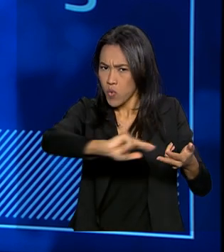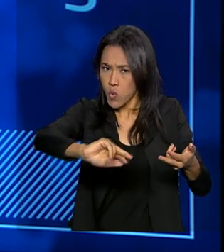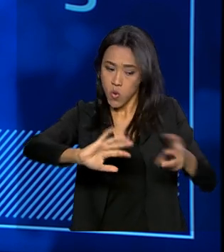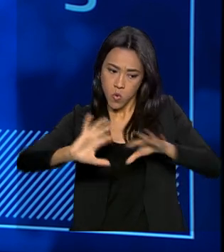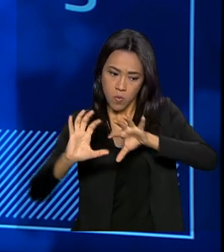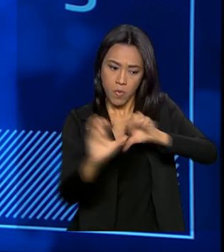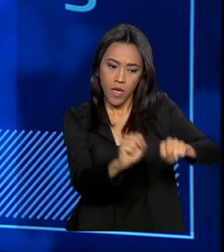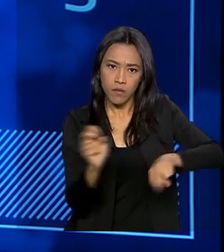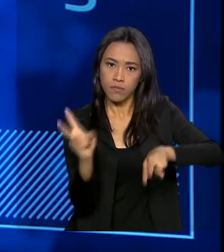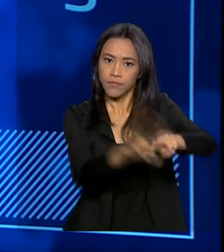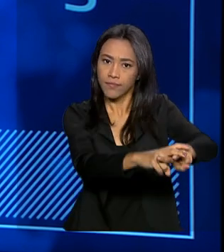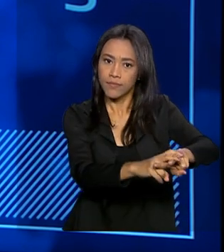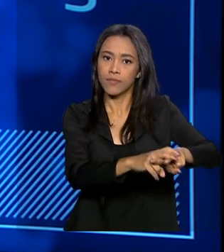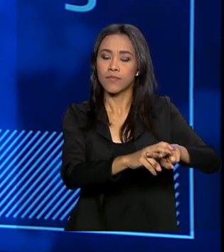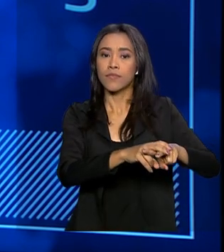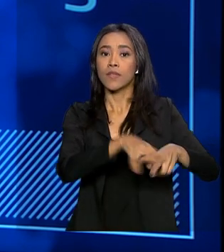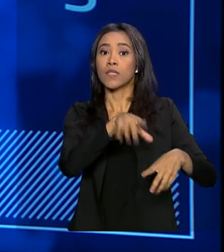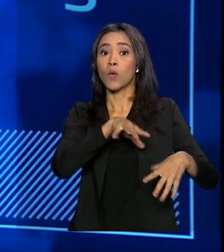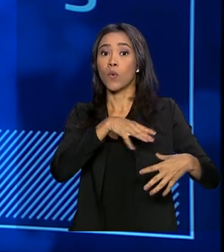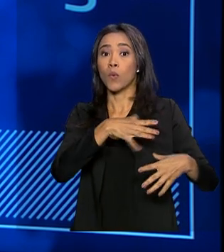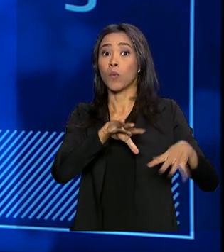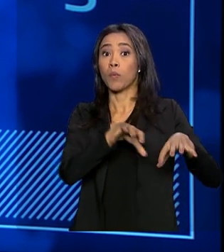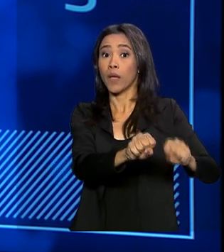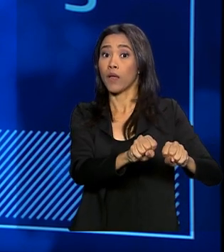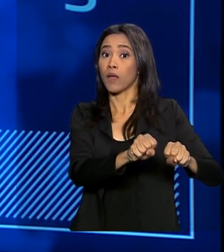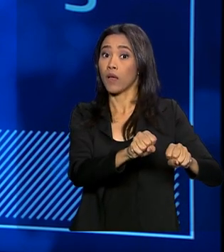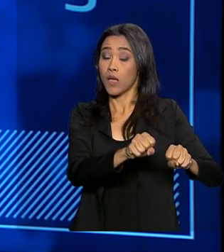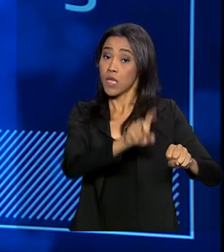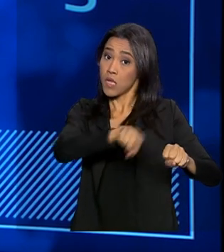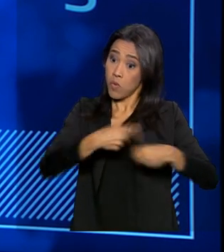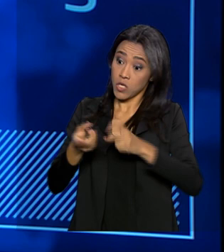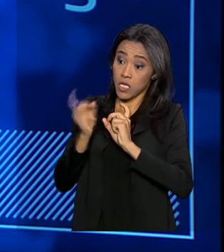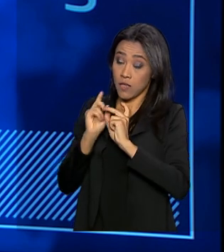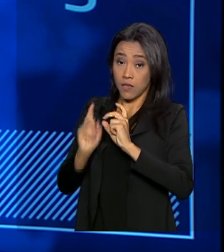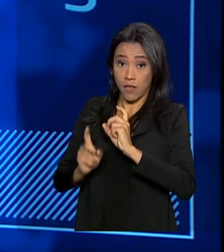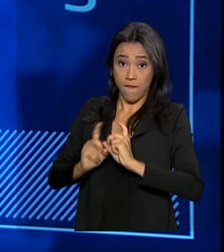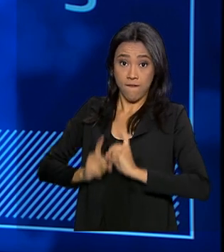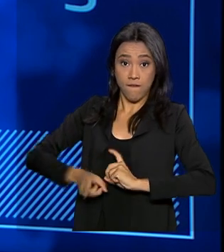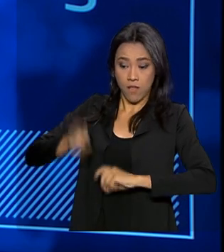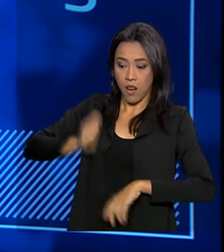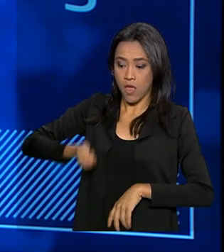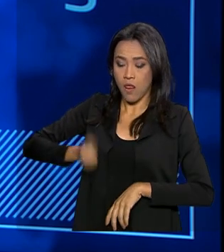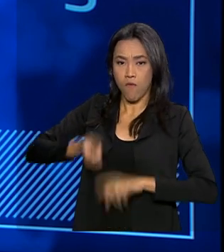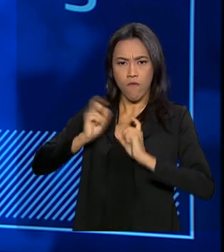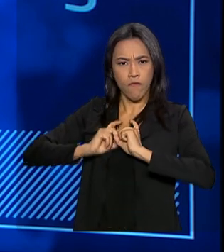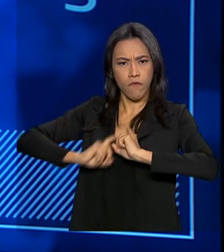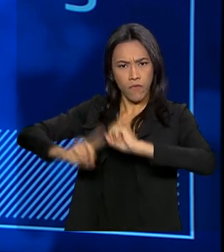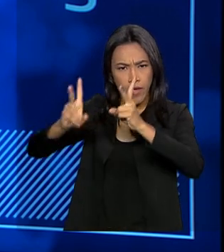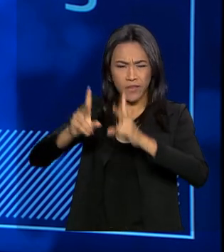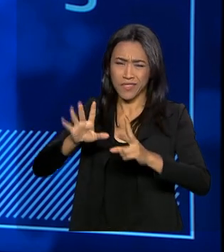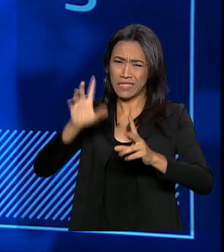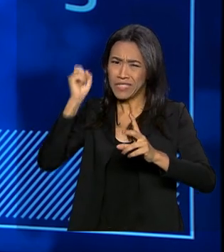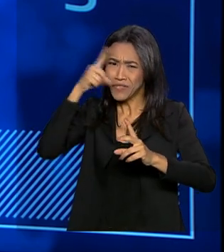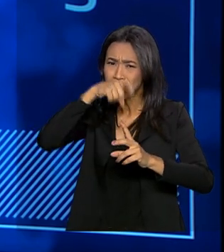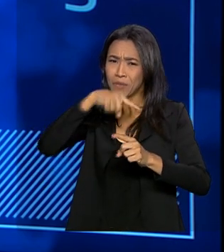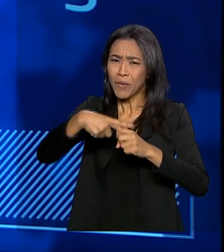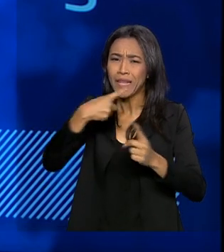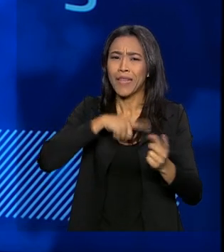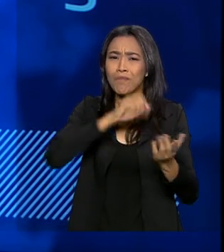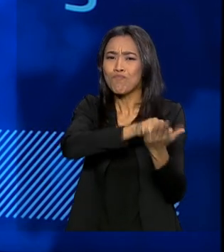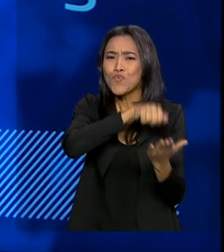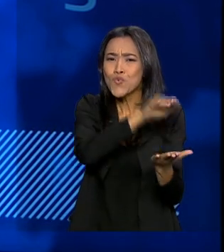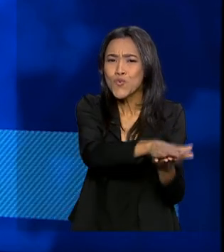perdimento em favor da União. Claro que muitas vezes na hora que arremata o bem, vai ter dificuldade, porque tem multas, tem encargos, tem